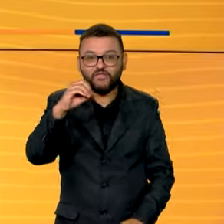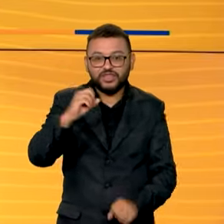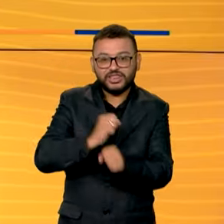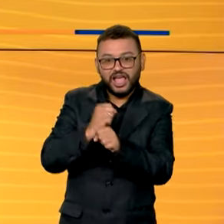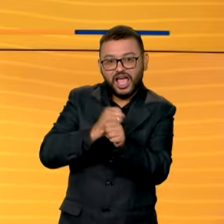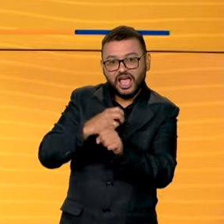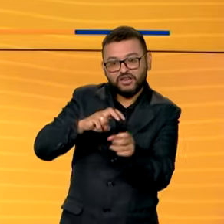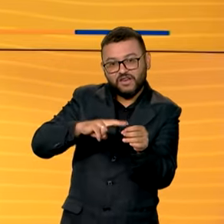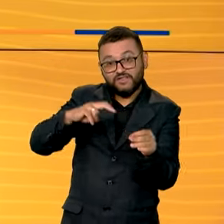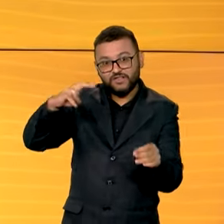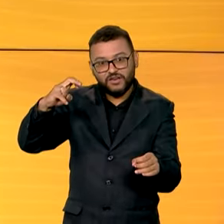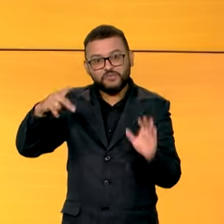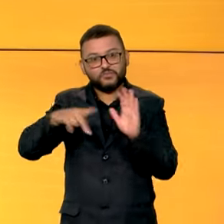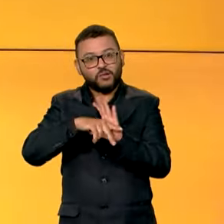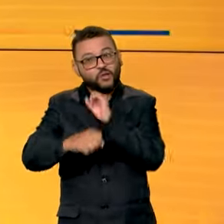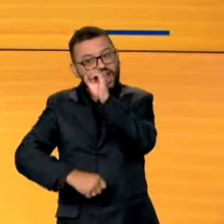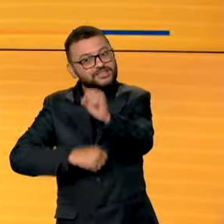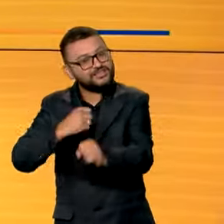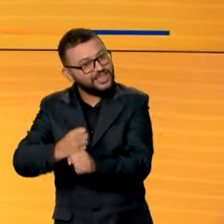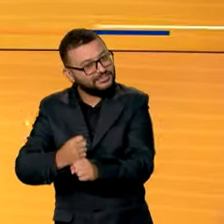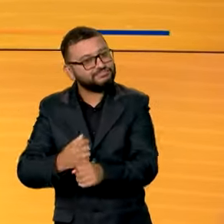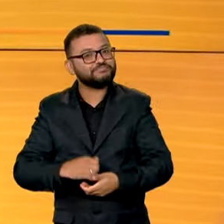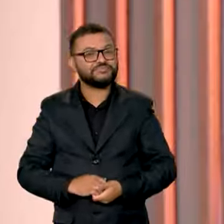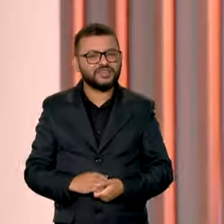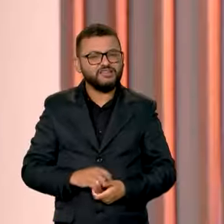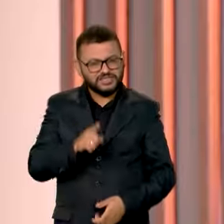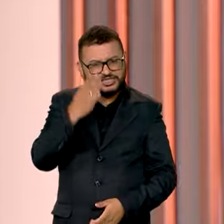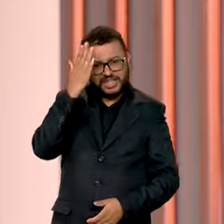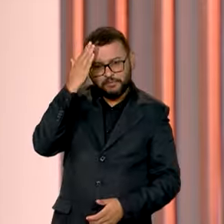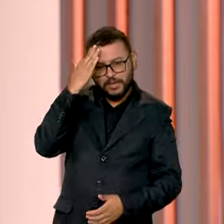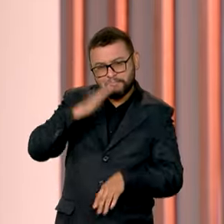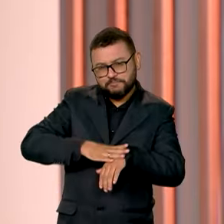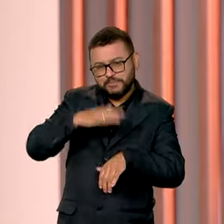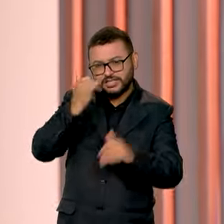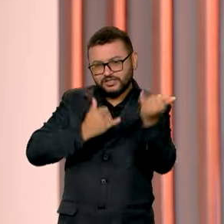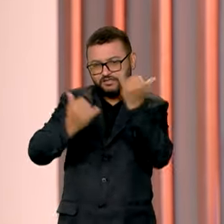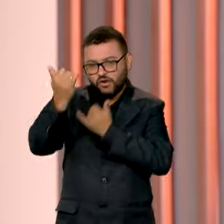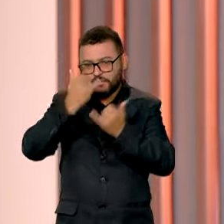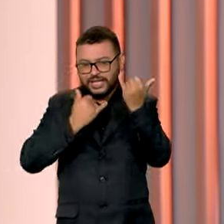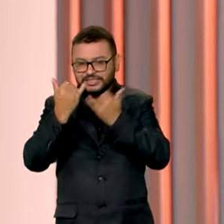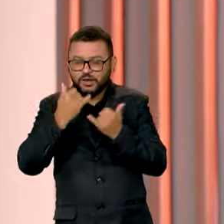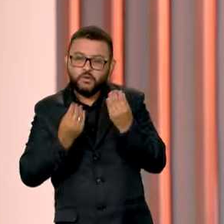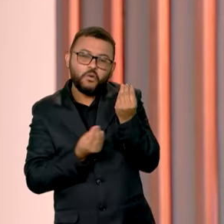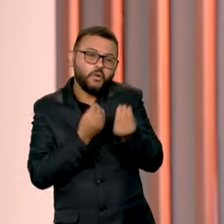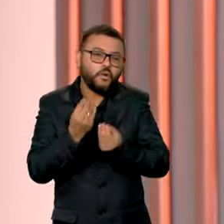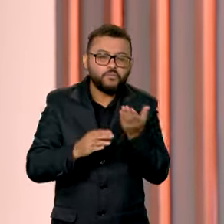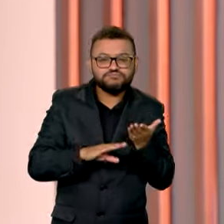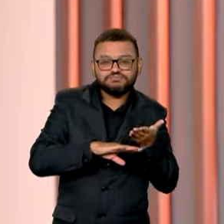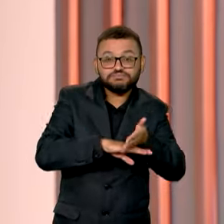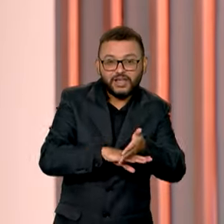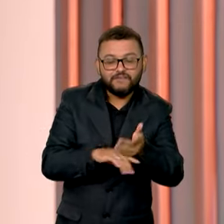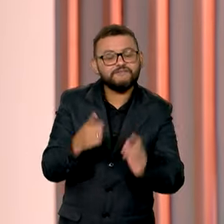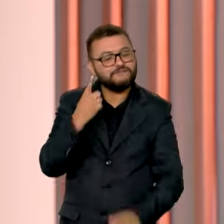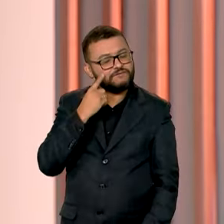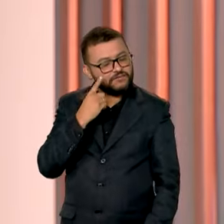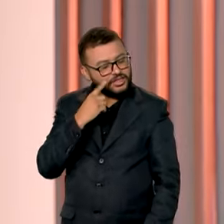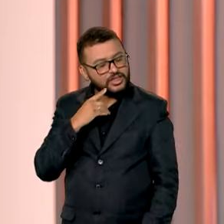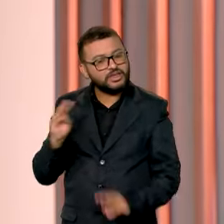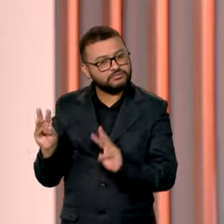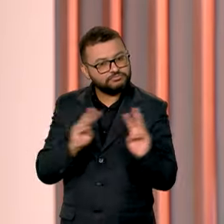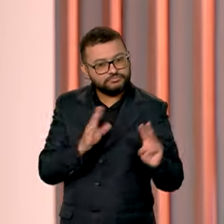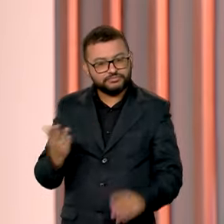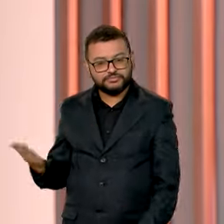da Voz do Brasil no ano que vem. Quer saber mais informações sobre como participar? Então, acesse